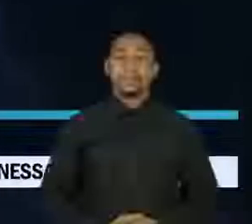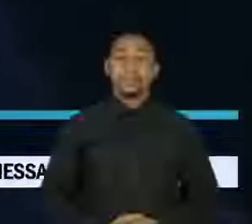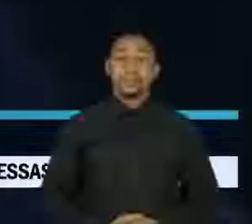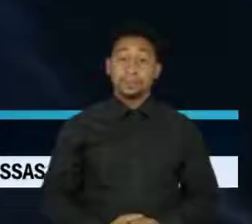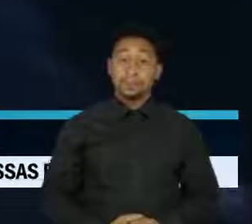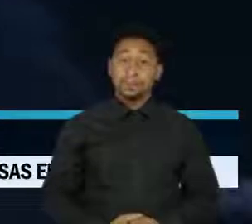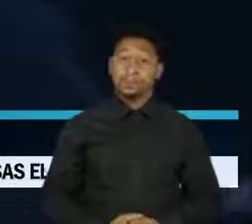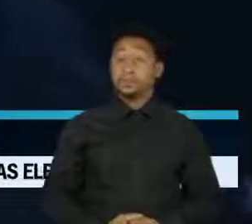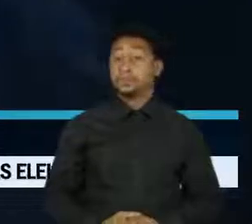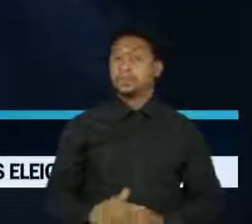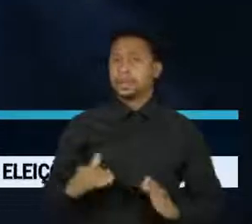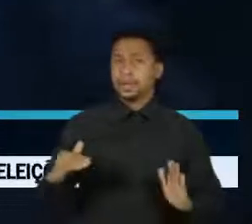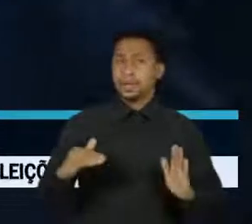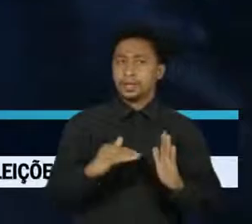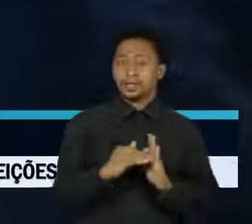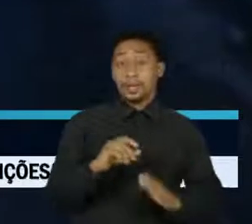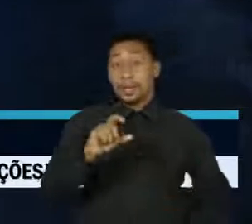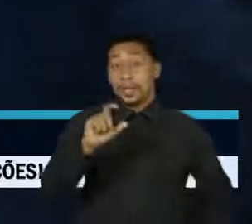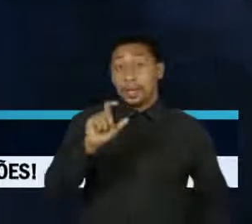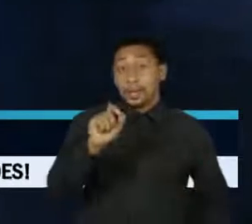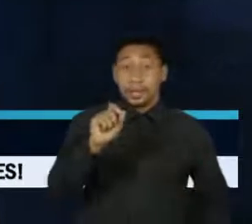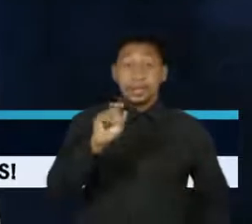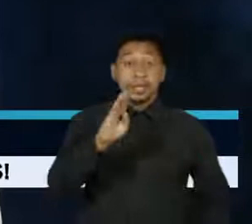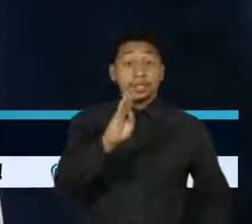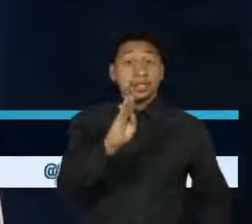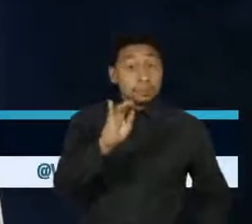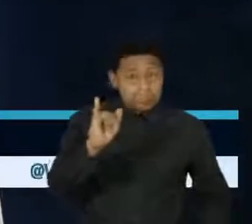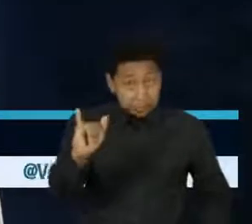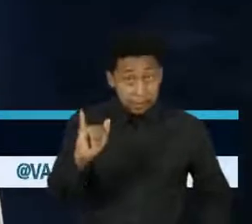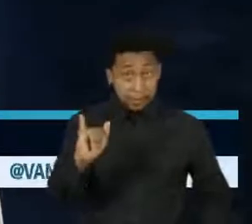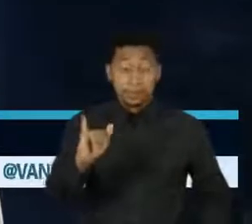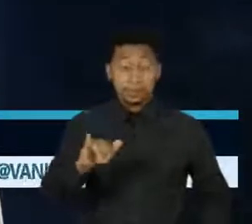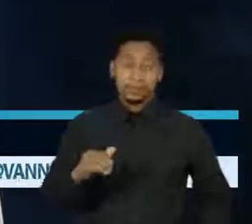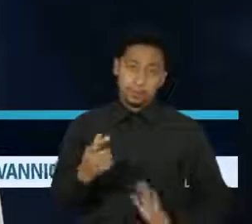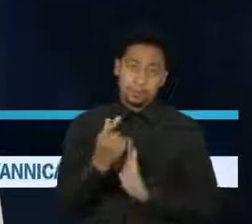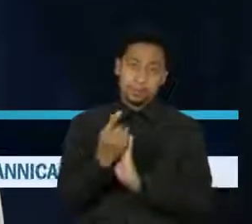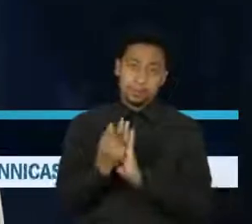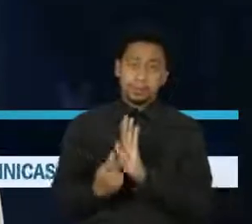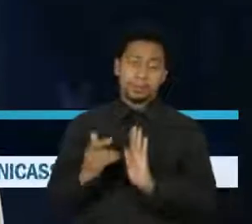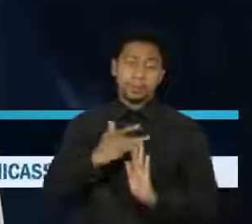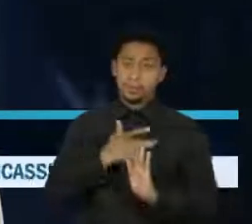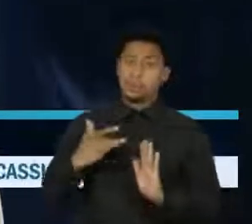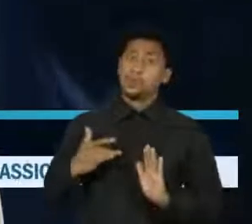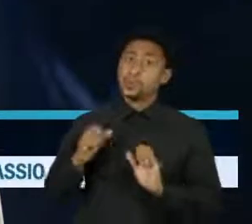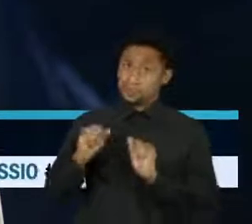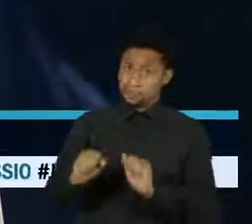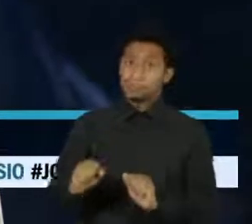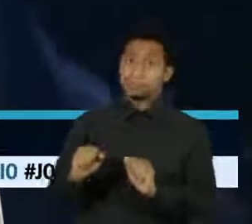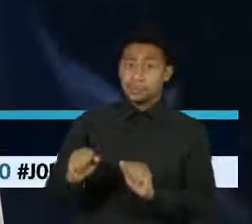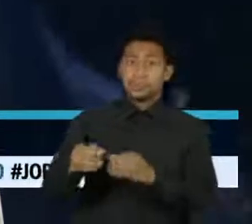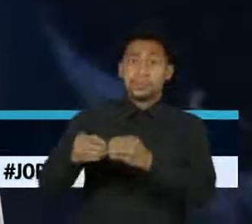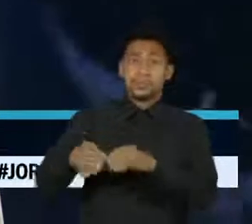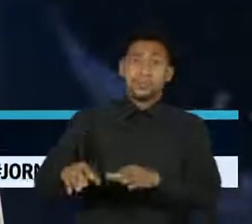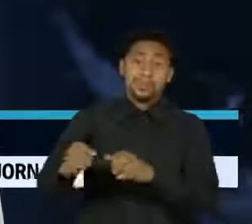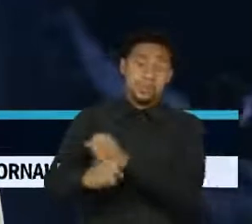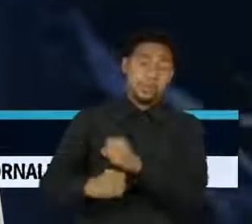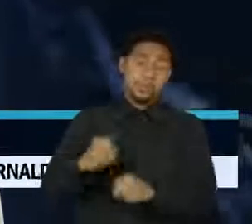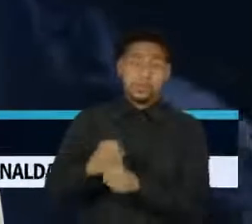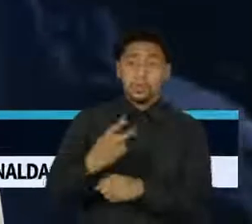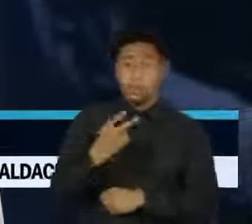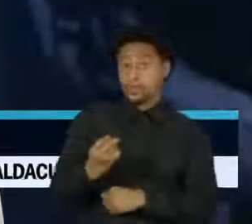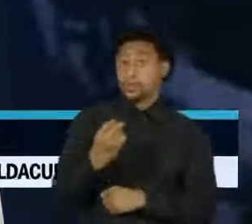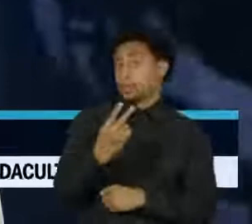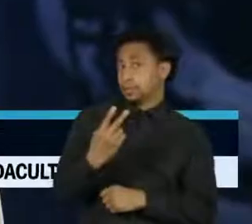Até 10 bilhões de reais do Orçamento da Saúde podem ficar comprometidos no ano que vem. Isso porque o governo pretende,